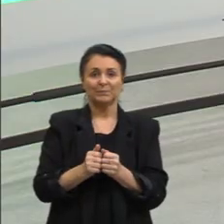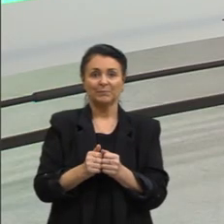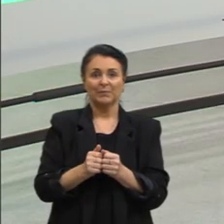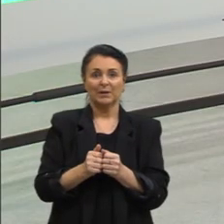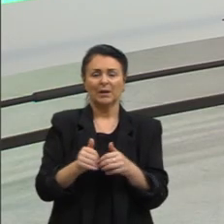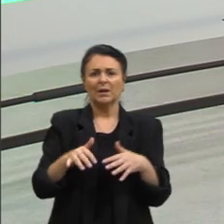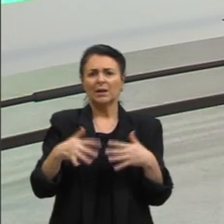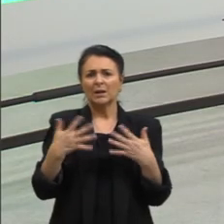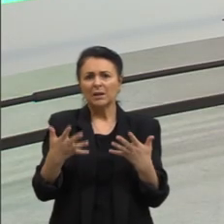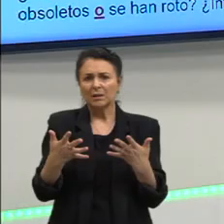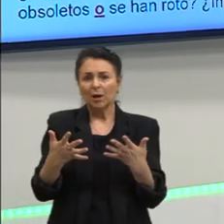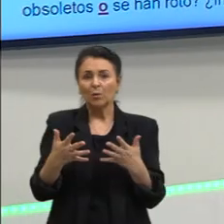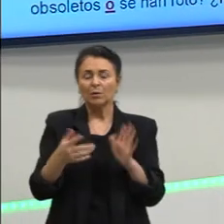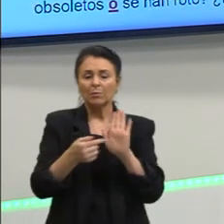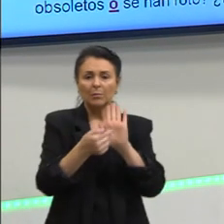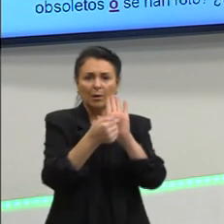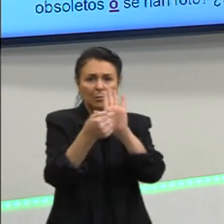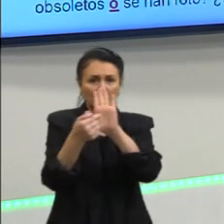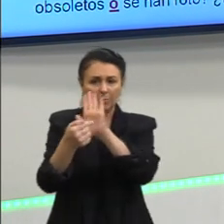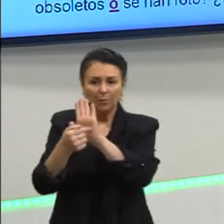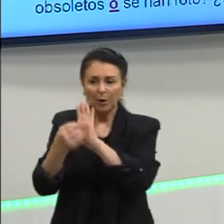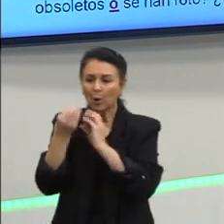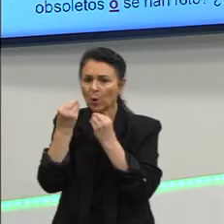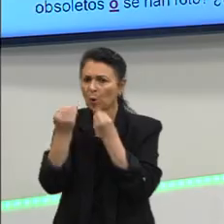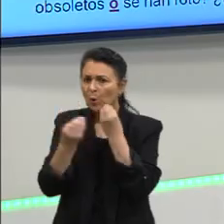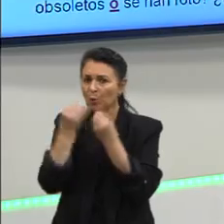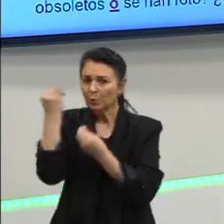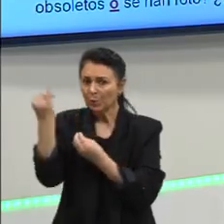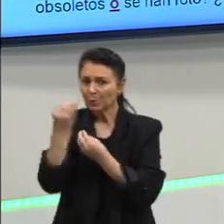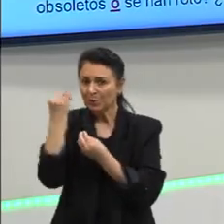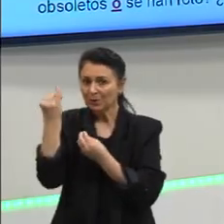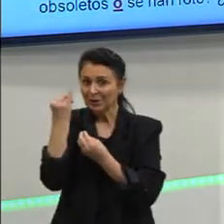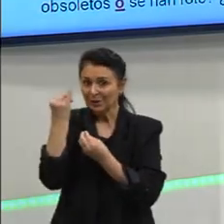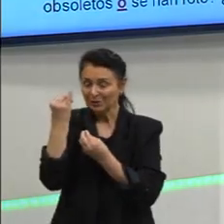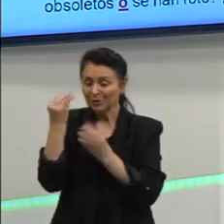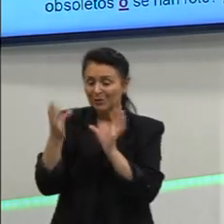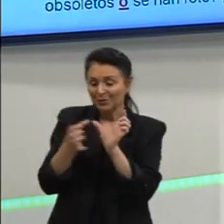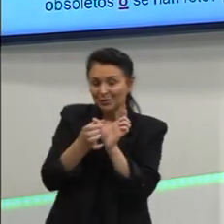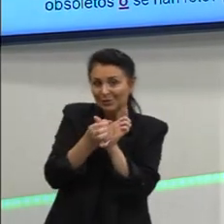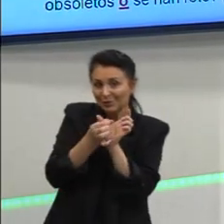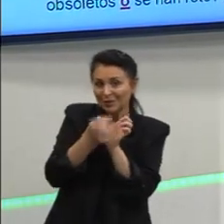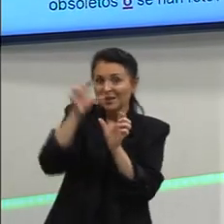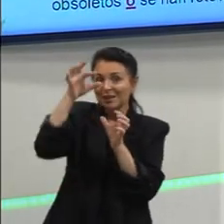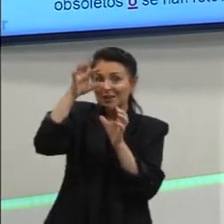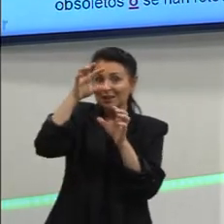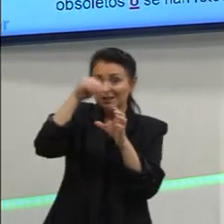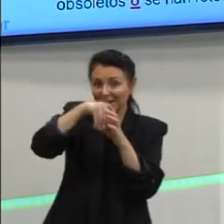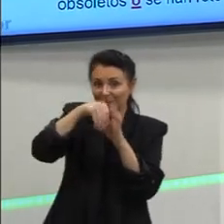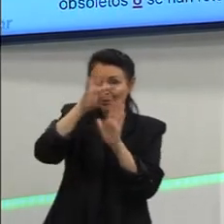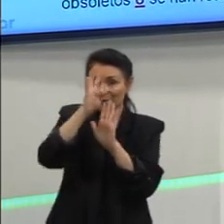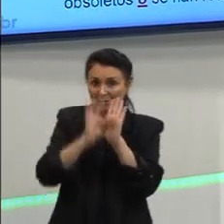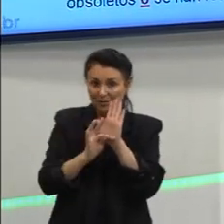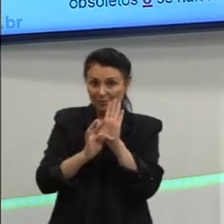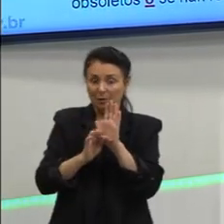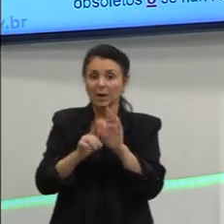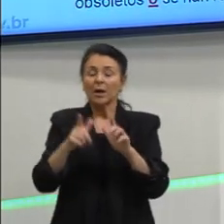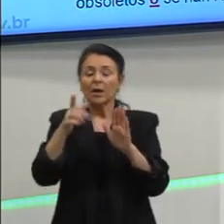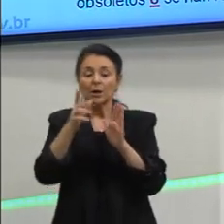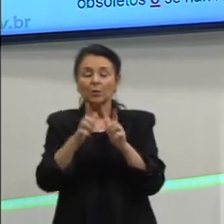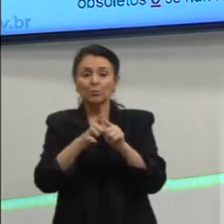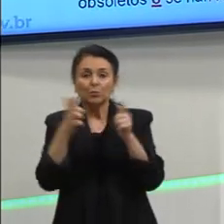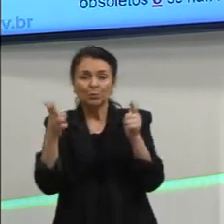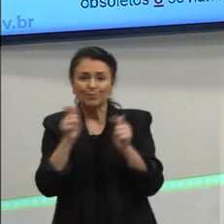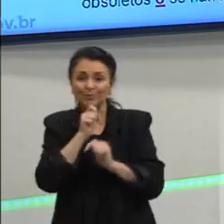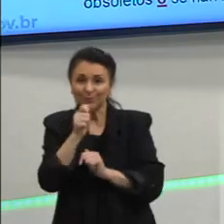Apenas para salientar E mostrar a importância dos conectores Dentro de um texto E nos textos jornalísticos A gente consegue